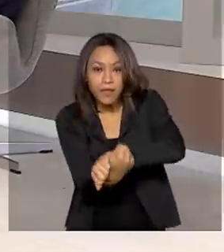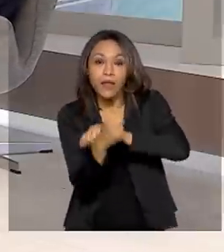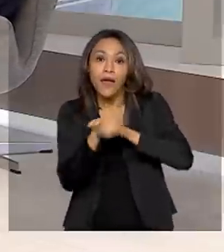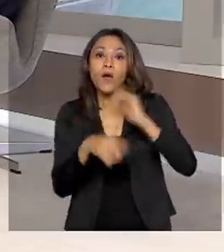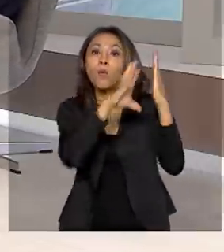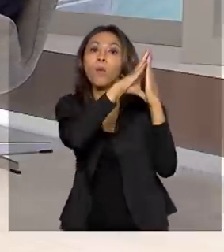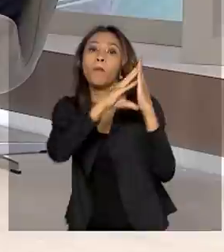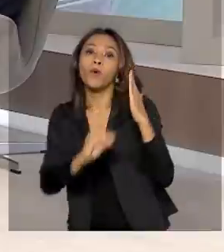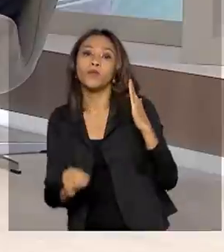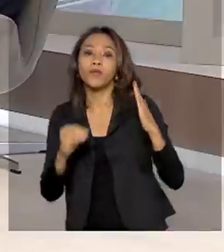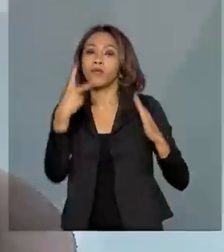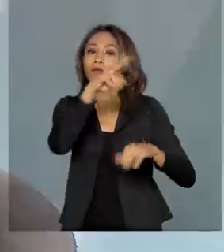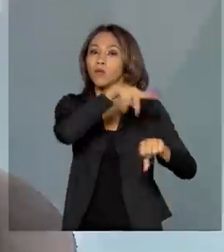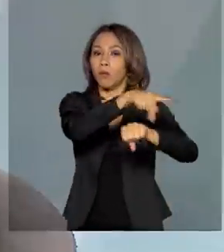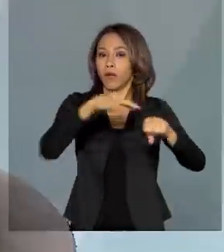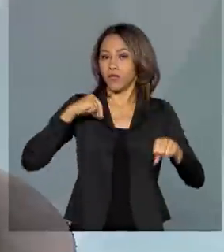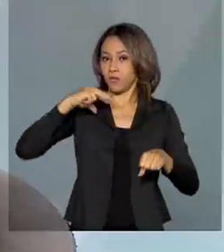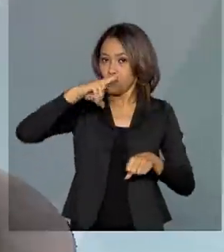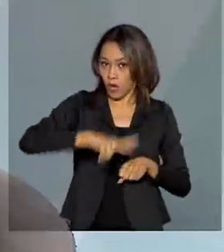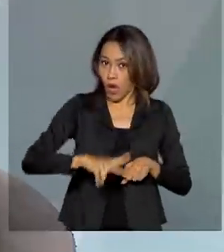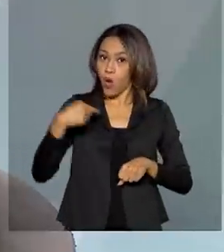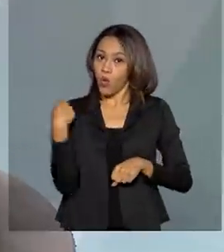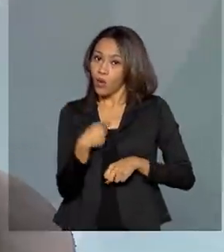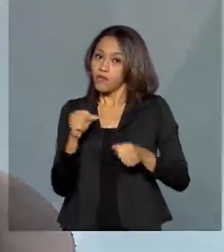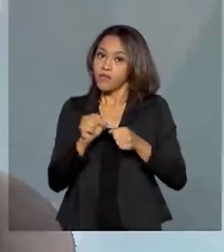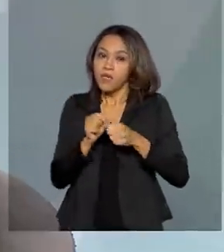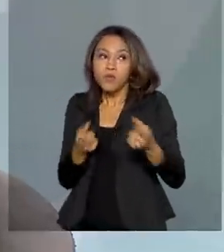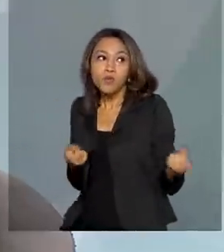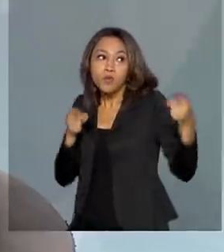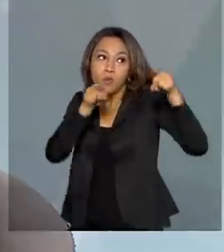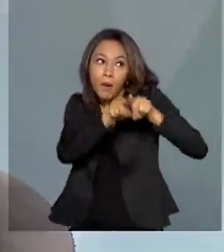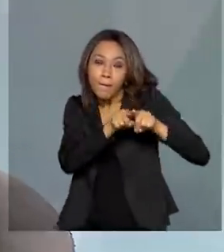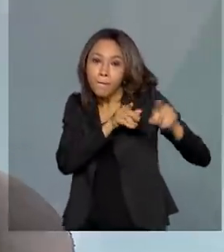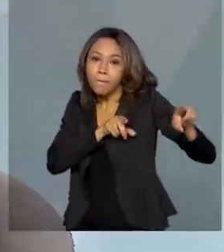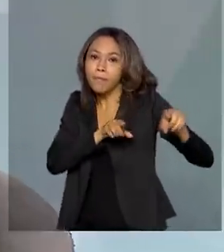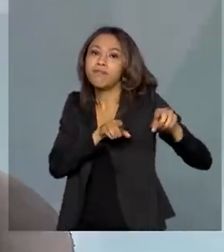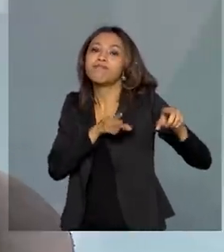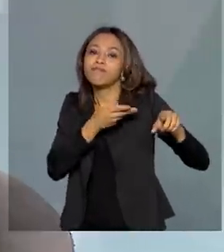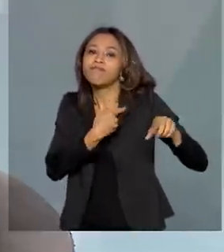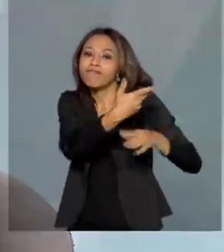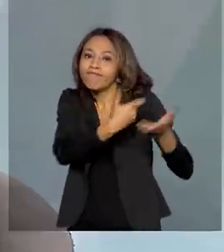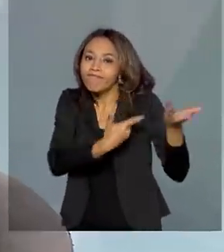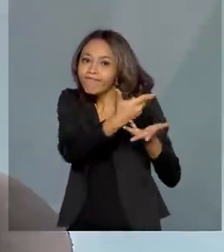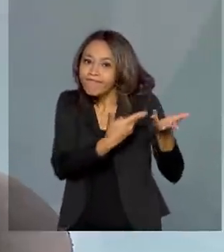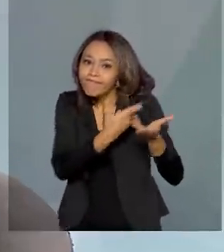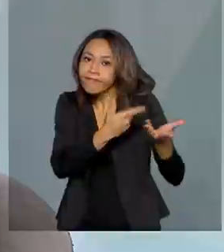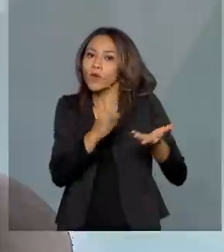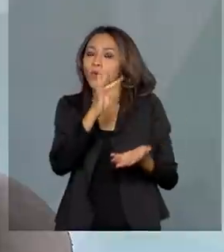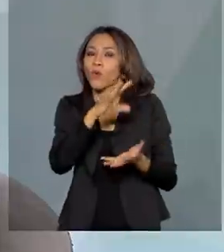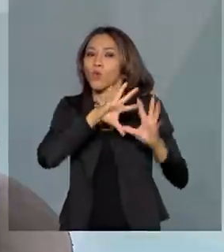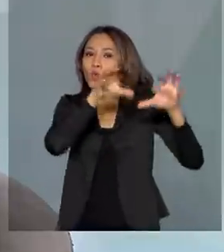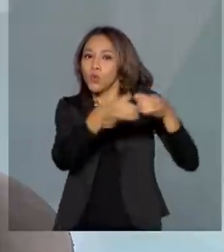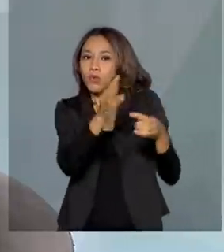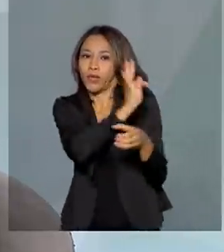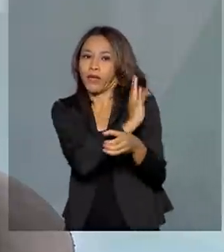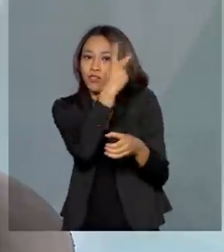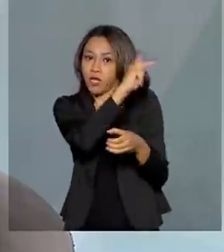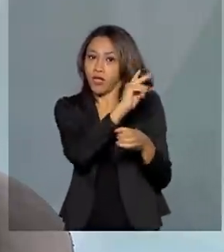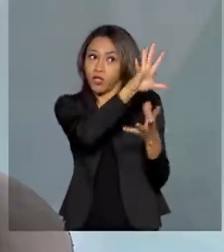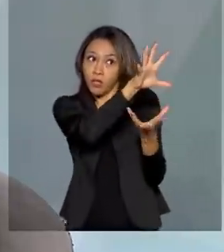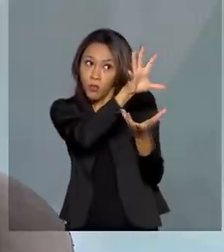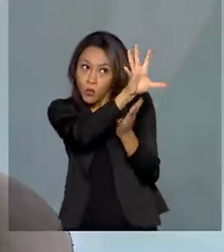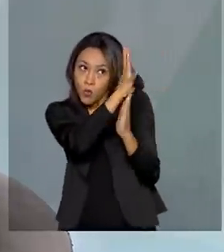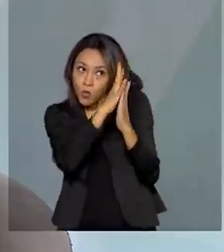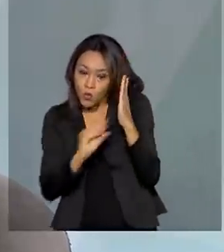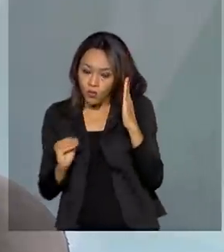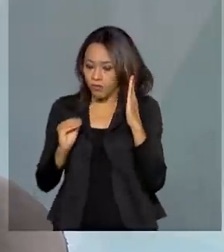um acordo de cooperação técnica com o governo português, e a gente traz ao Brasil, e a gente está adaptando essa metodologia ao país com o